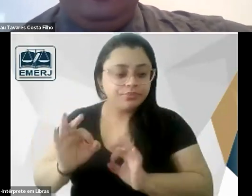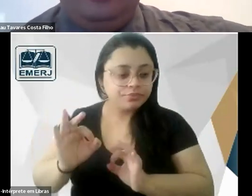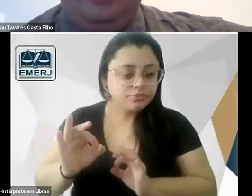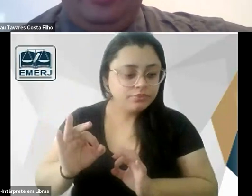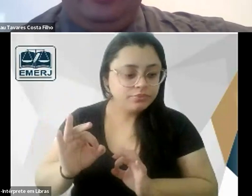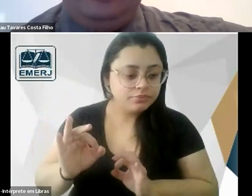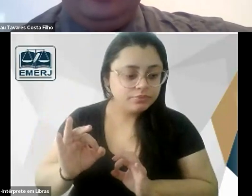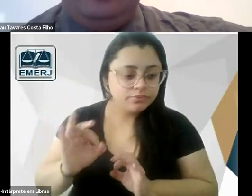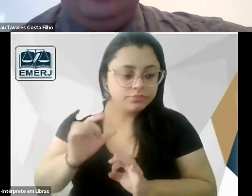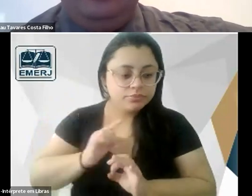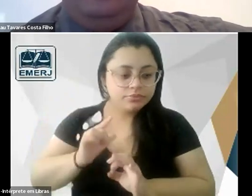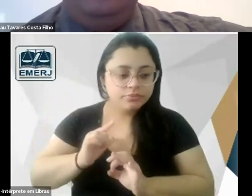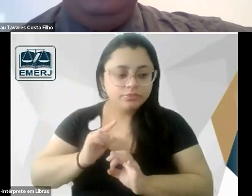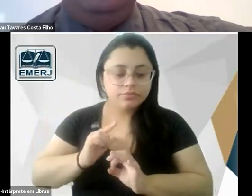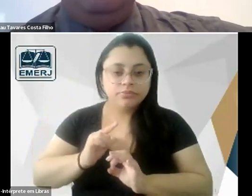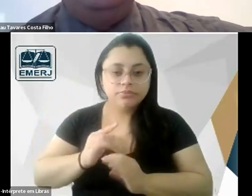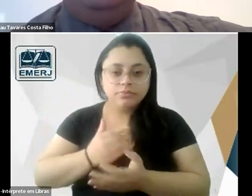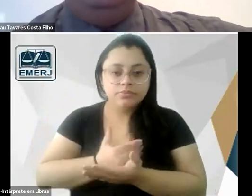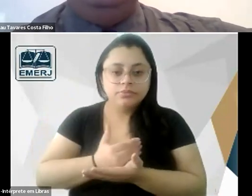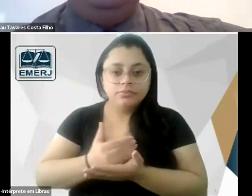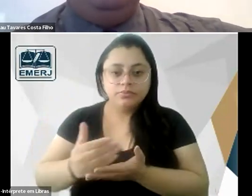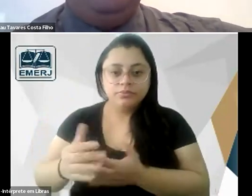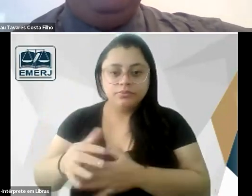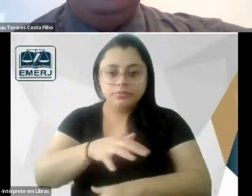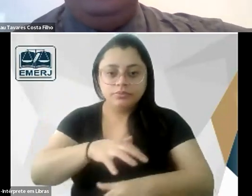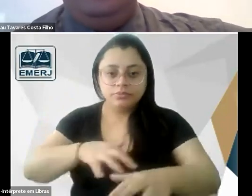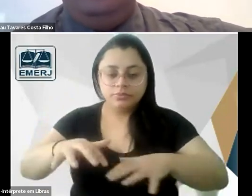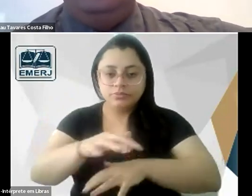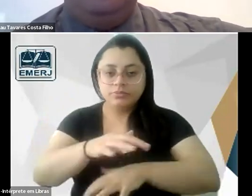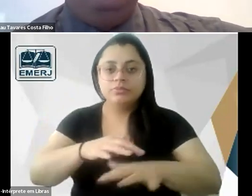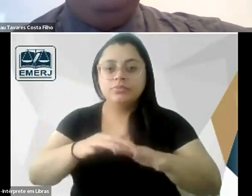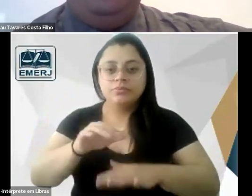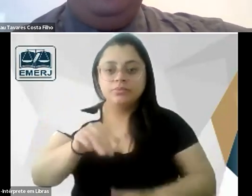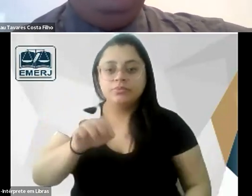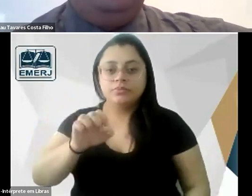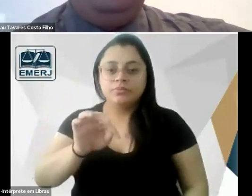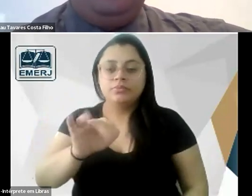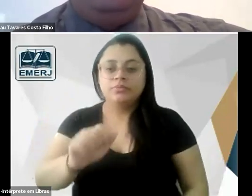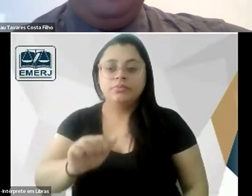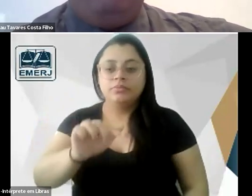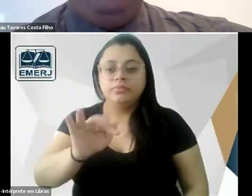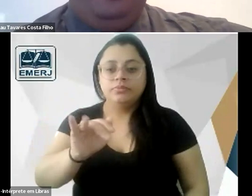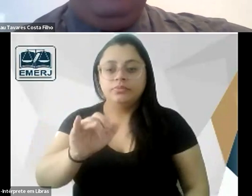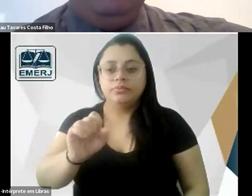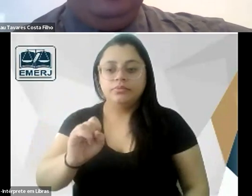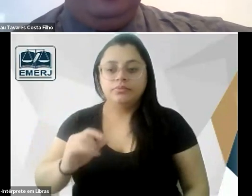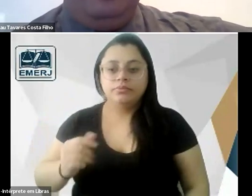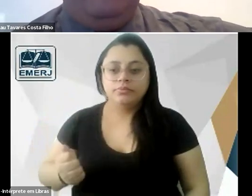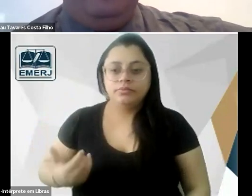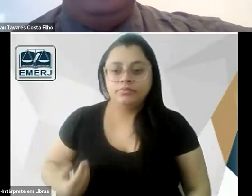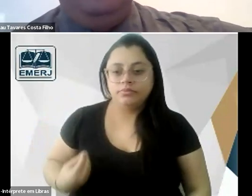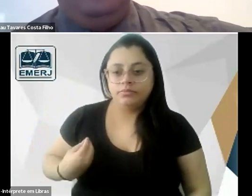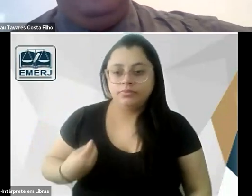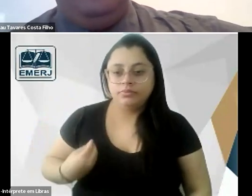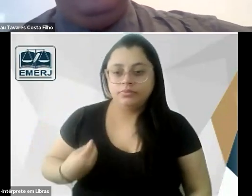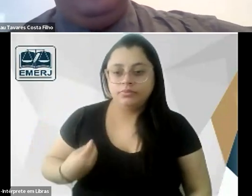defunta ainda está se mexendo que a metafísica está muito viva e até defende a autoridade da